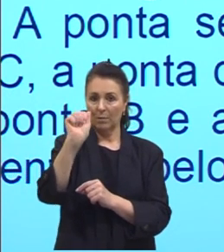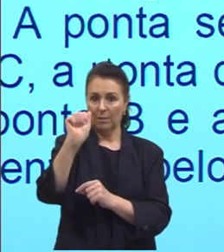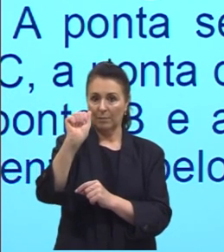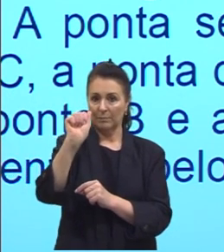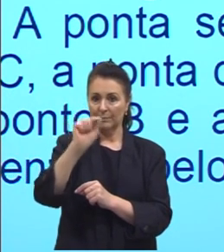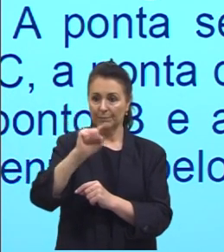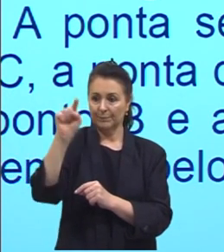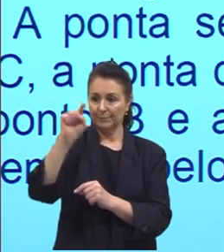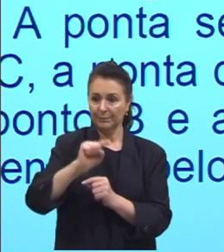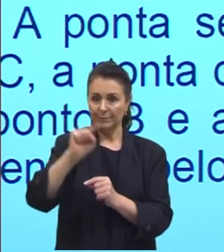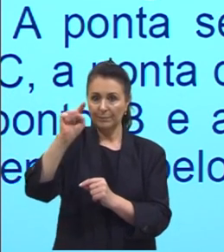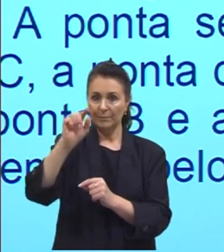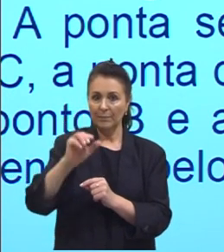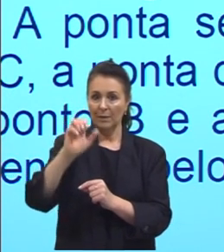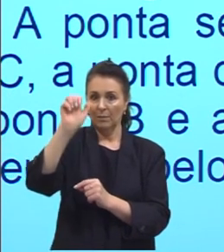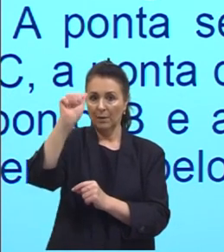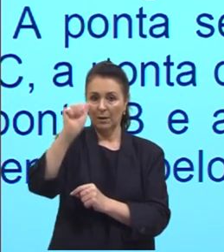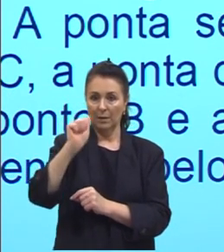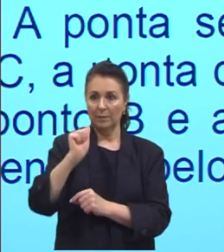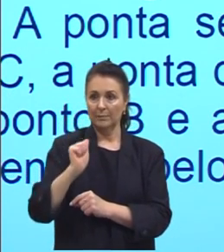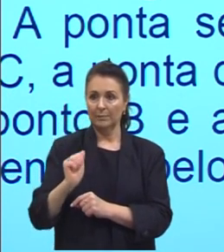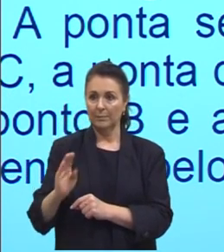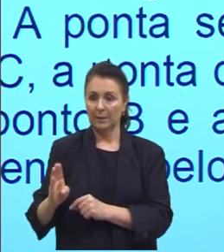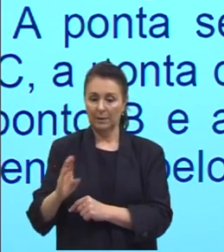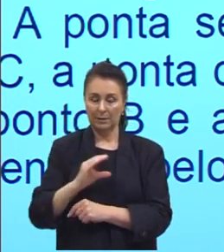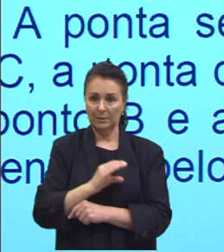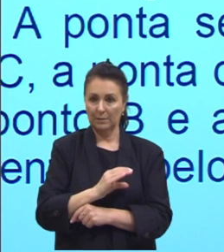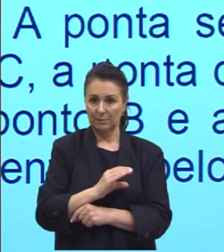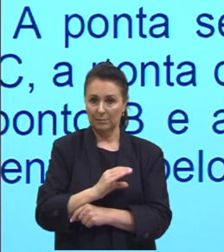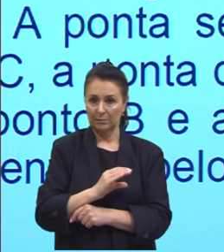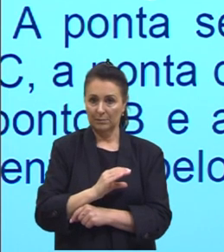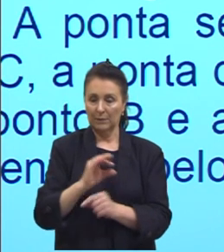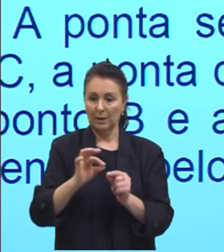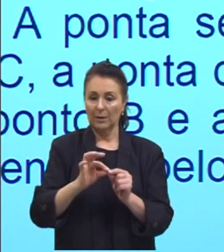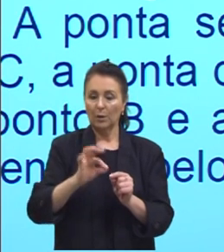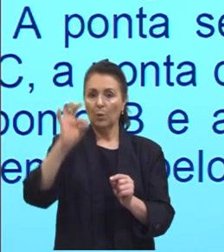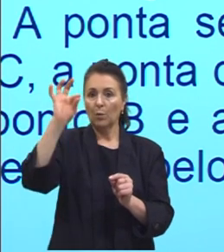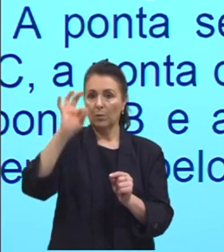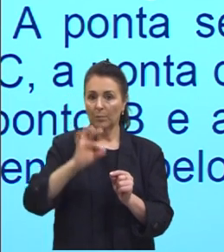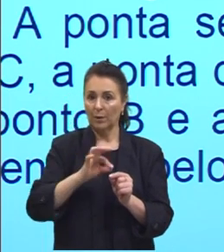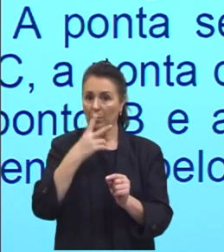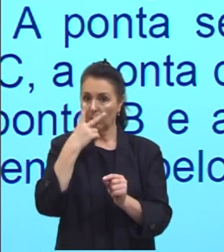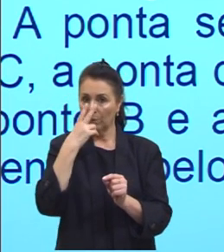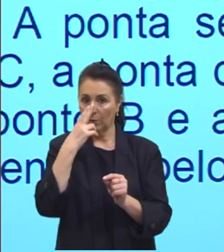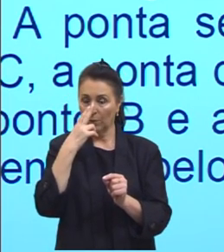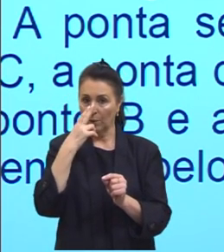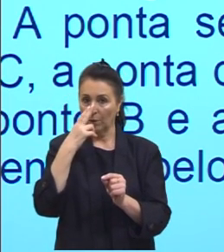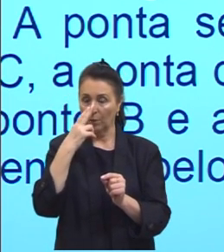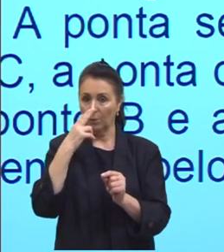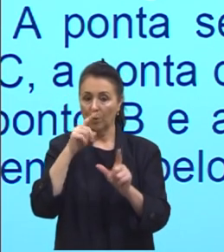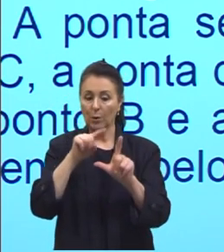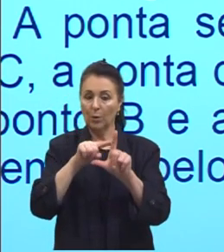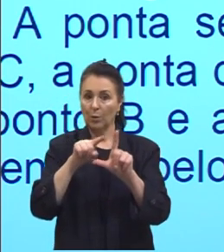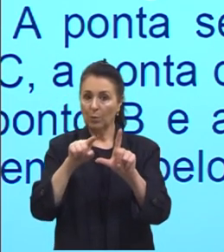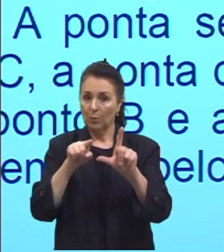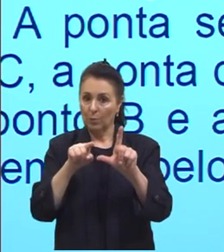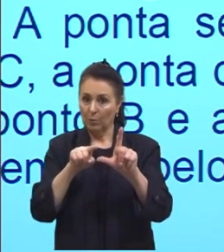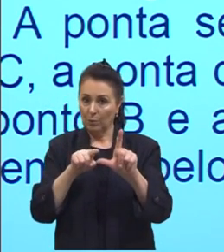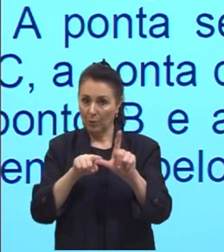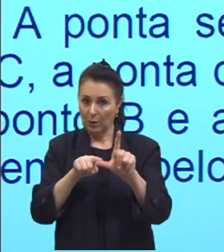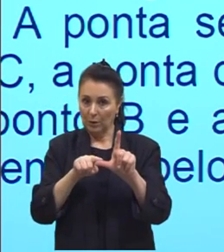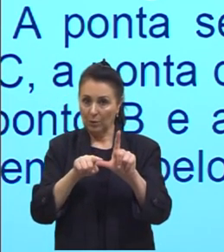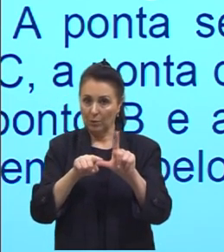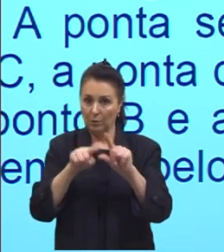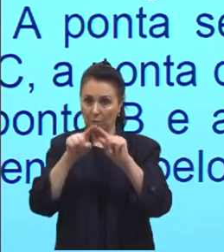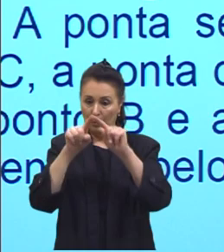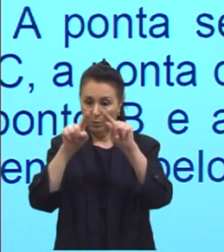o que nós sabemos que as hastes elas possuem o comprimento e o ângulo formado entre as hastes é